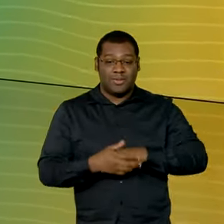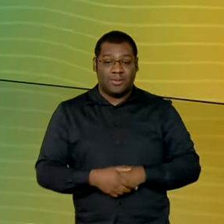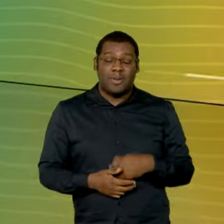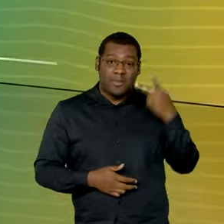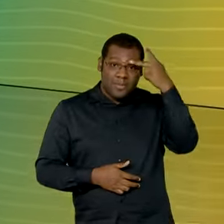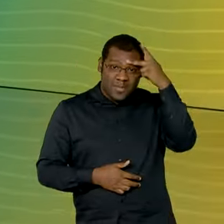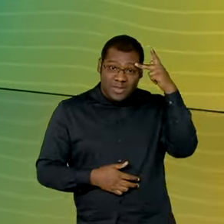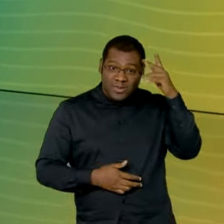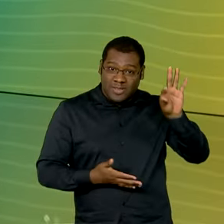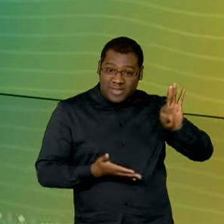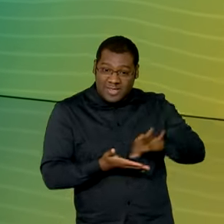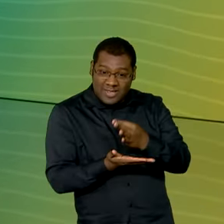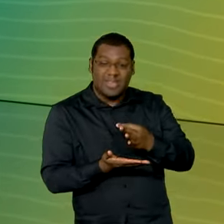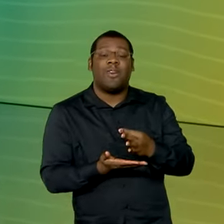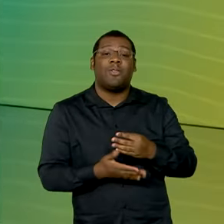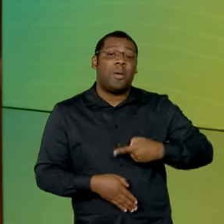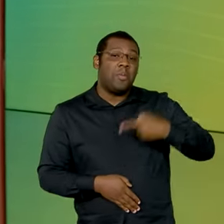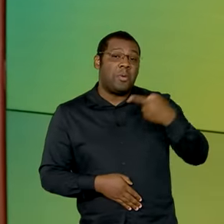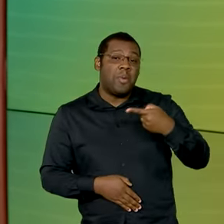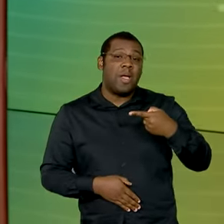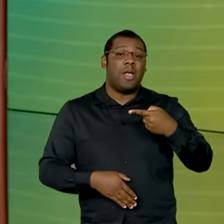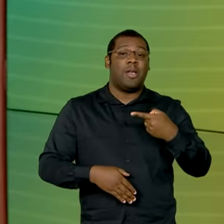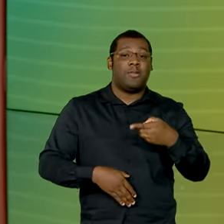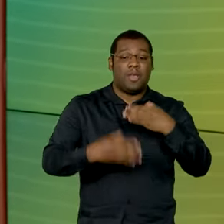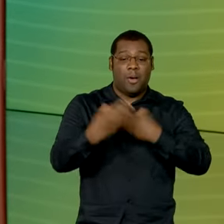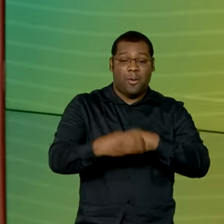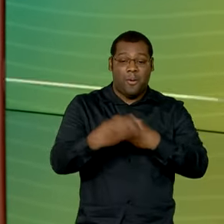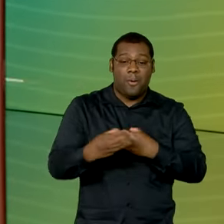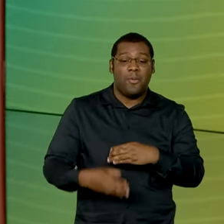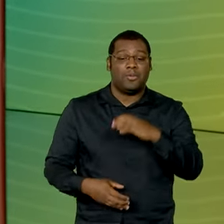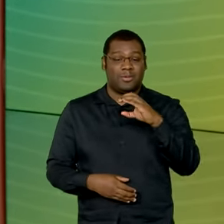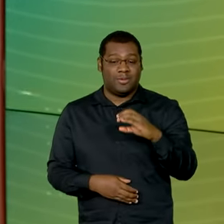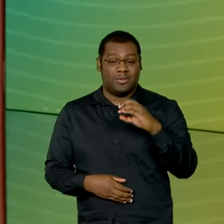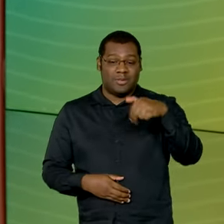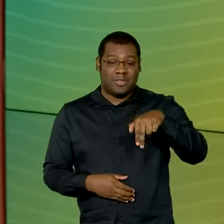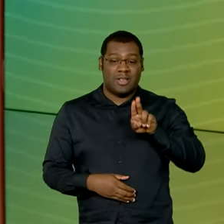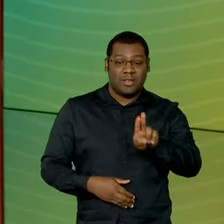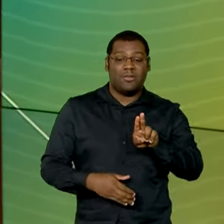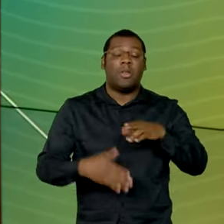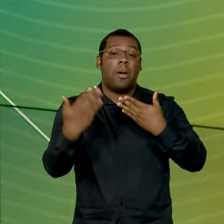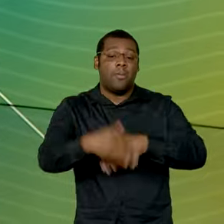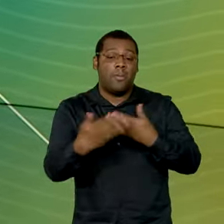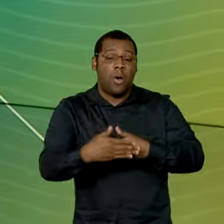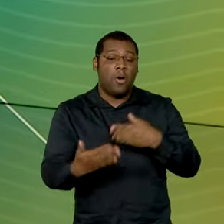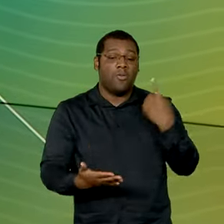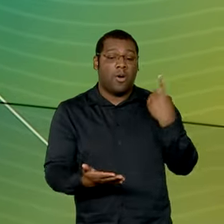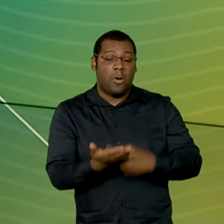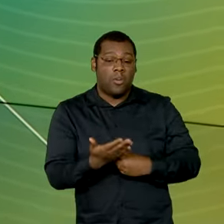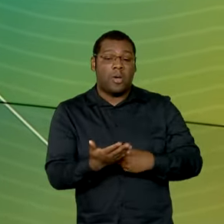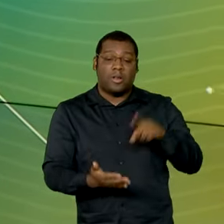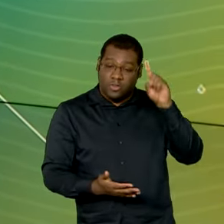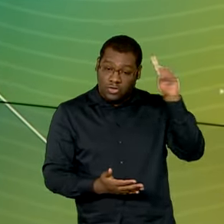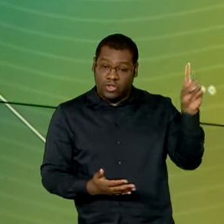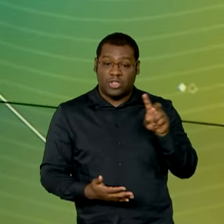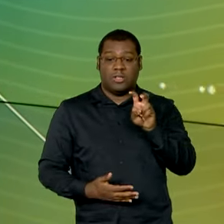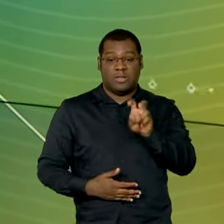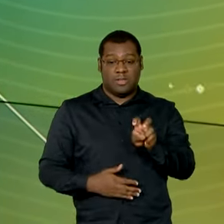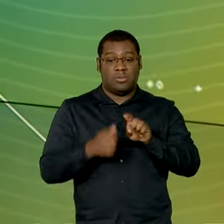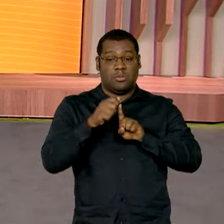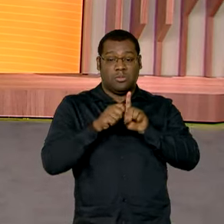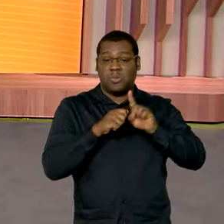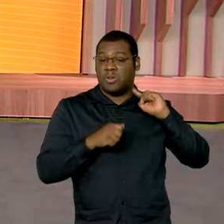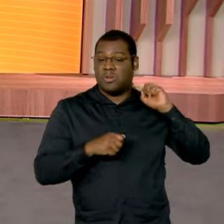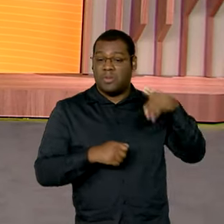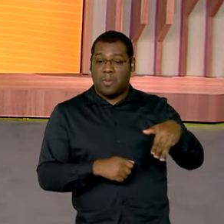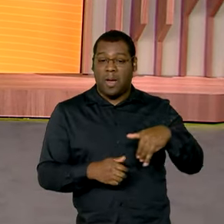no primeiro concurso nacional público, nacional unificado, a prova está prevista para o dia 5 de maio.